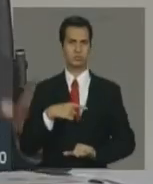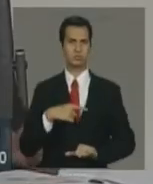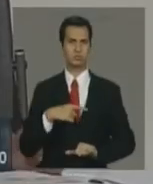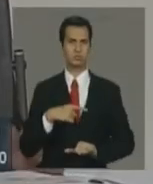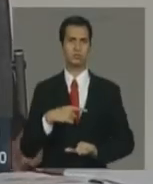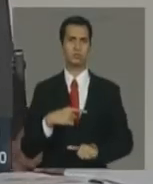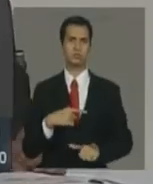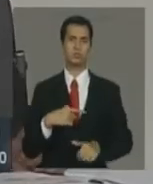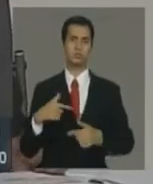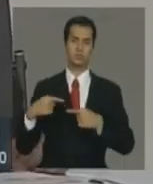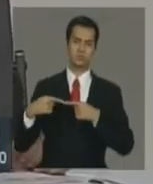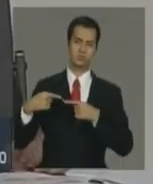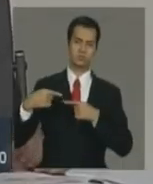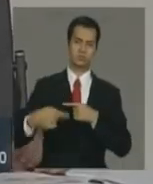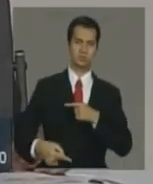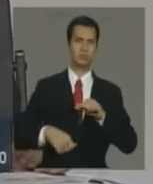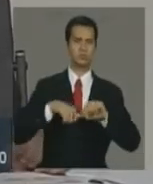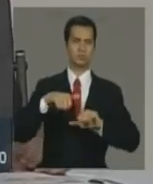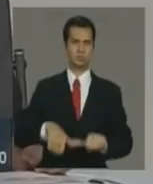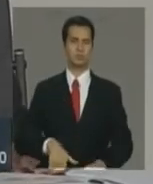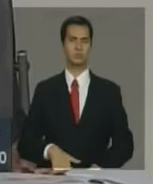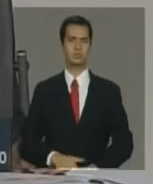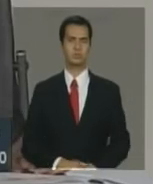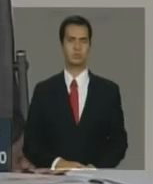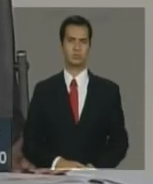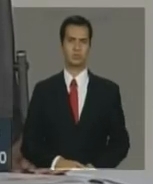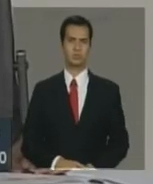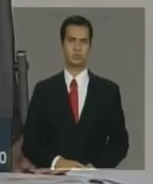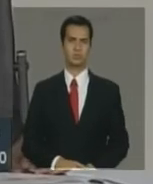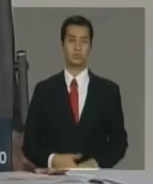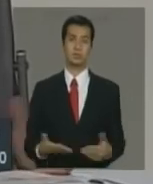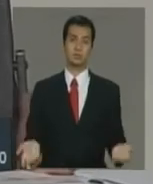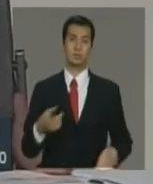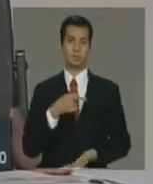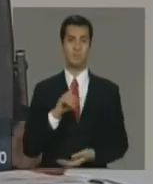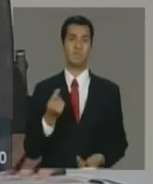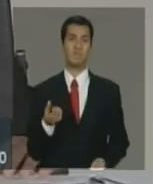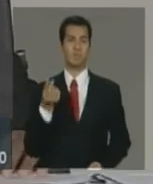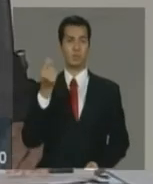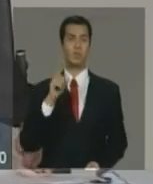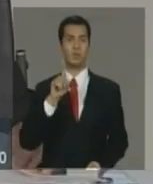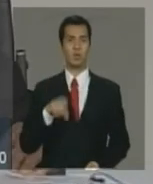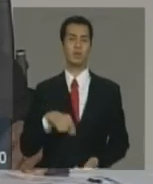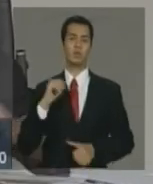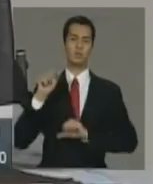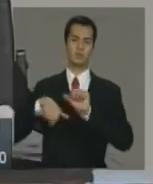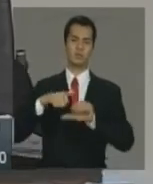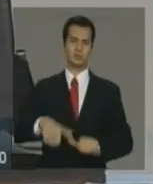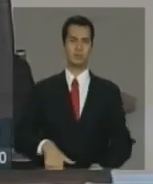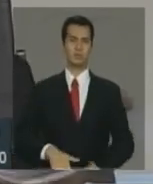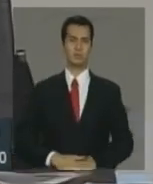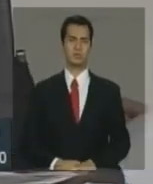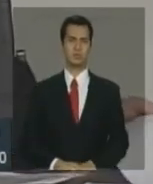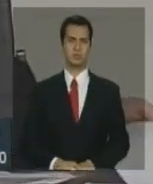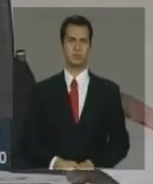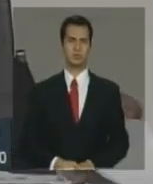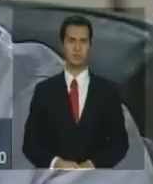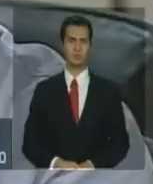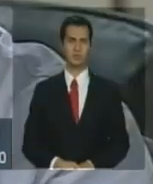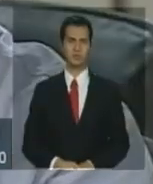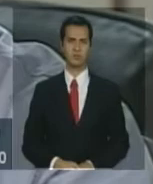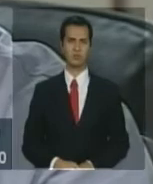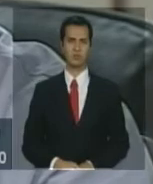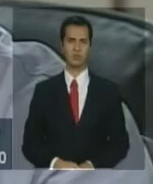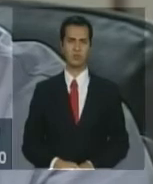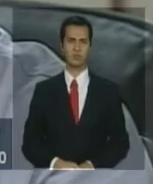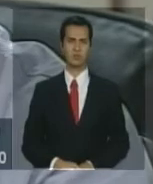feito e a série é revisada. Então, no caso, esse valor que está falando é uma revisão da série. Mas não é revisão de inflação, não. É